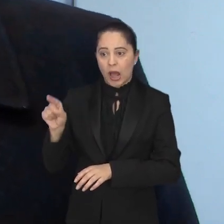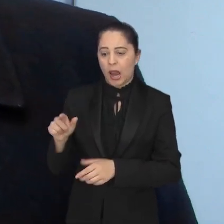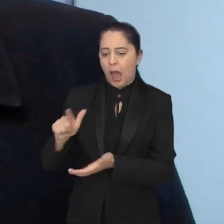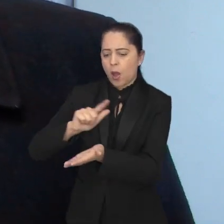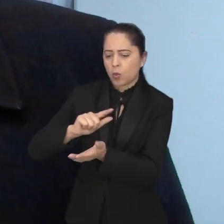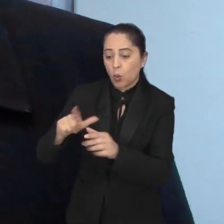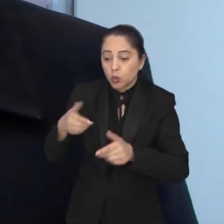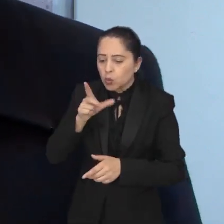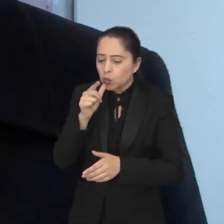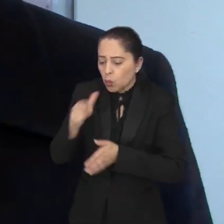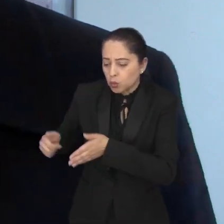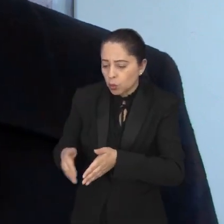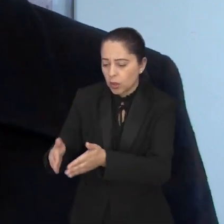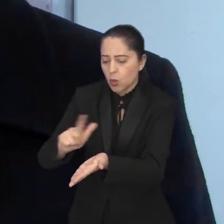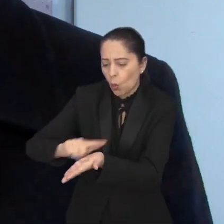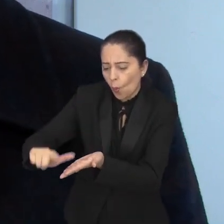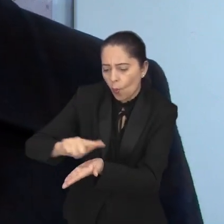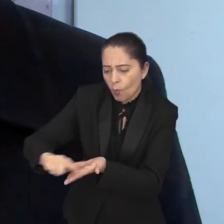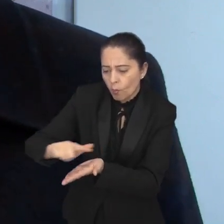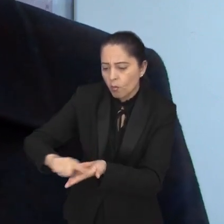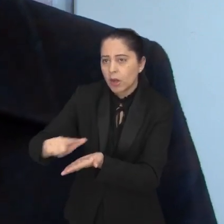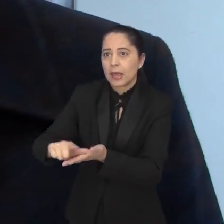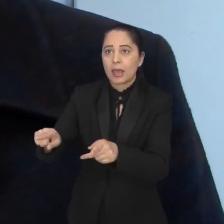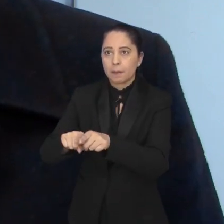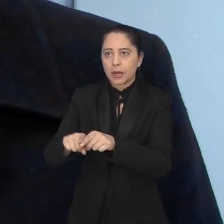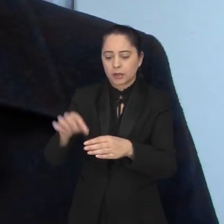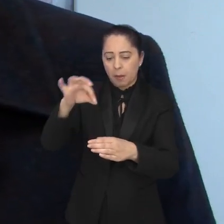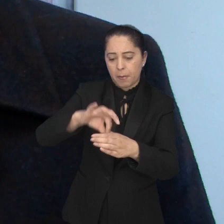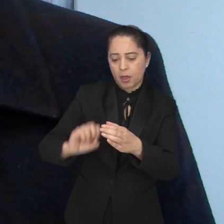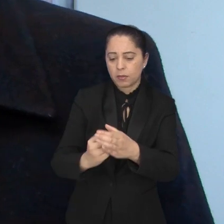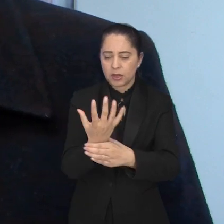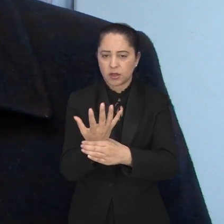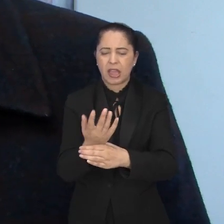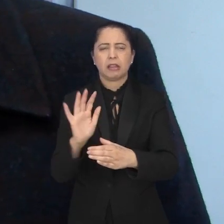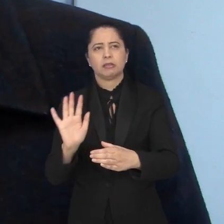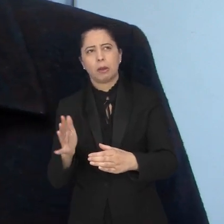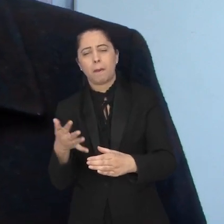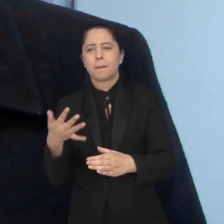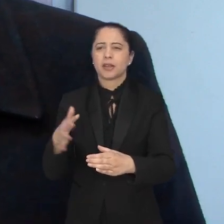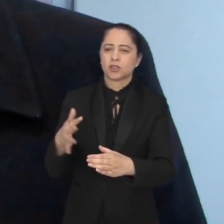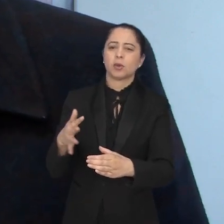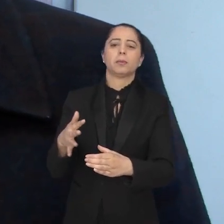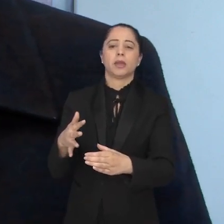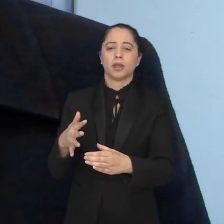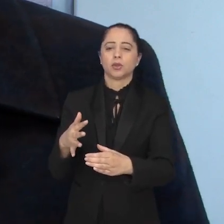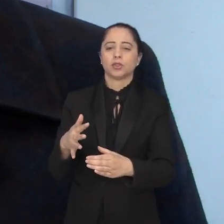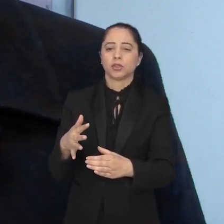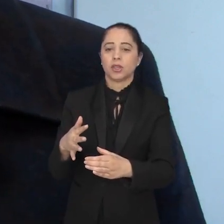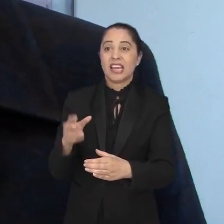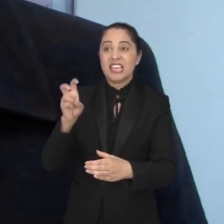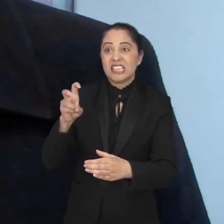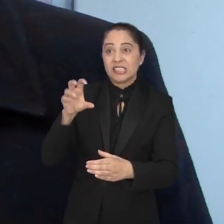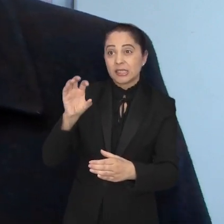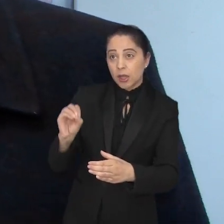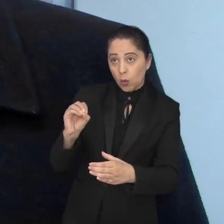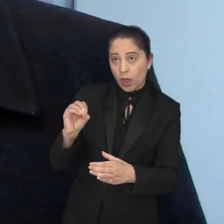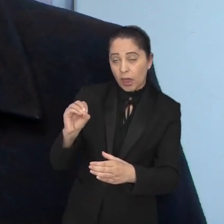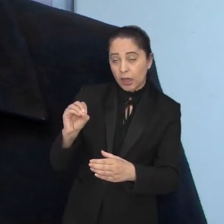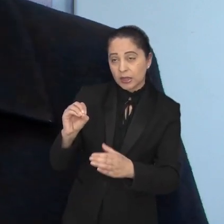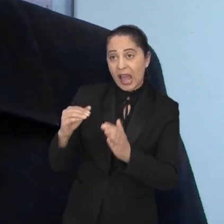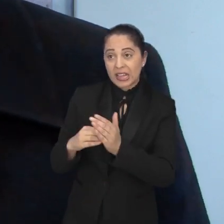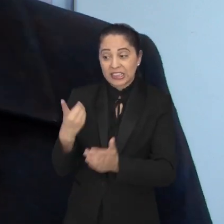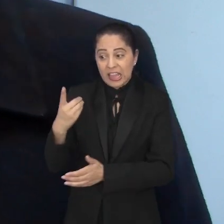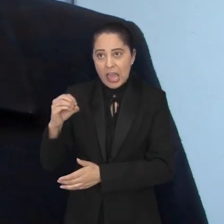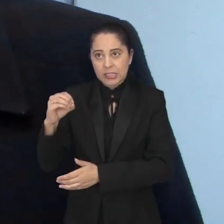saneamento rural e também de reflorestamento. Então já foram, por ano, estão sendo reflorestados cerca de